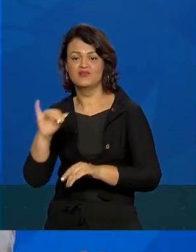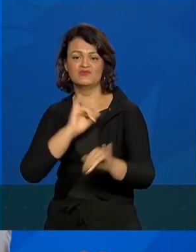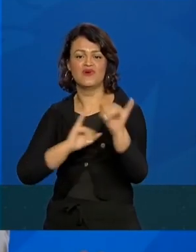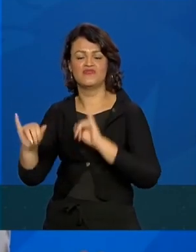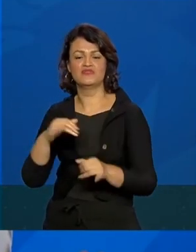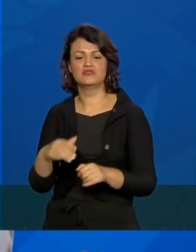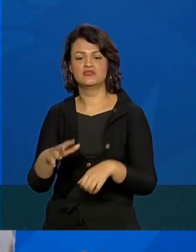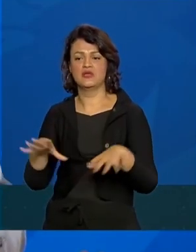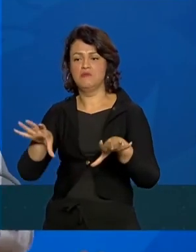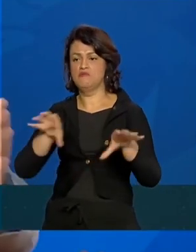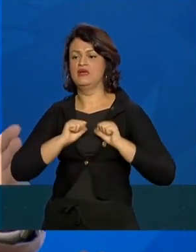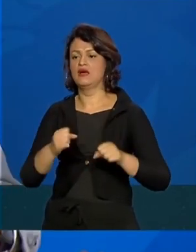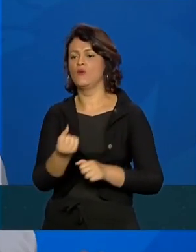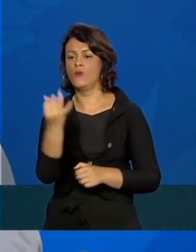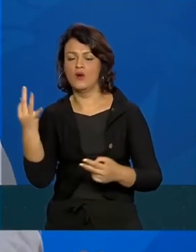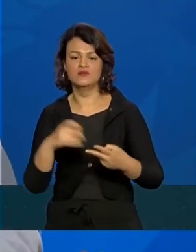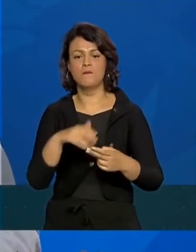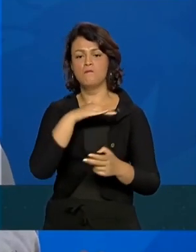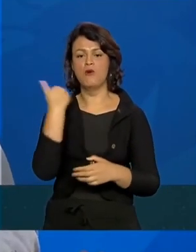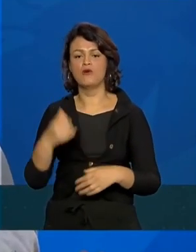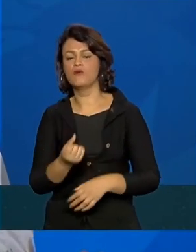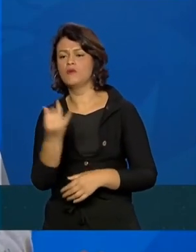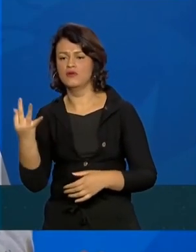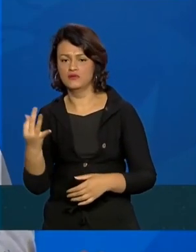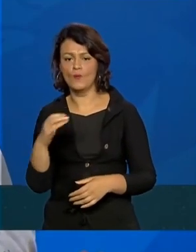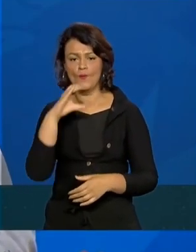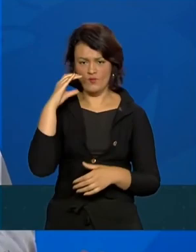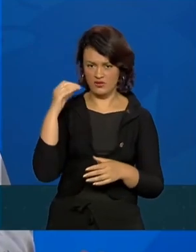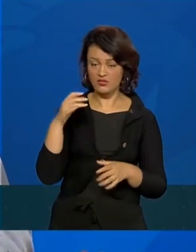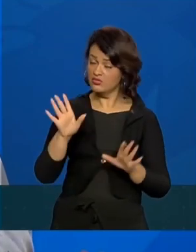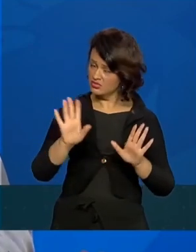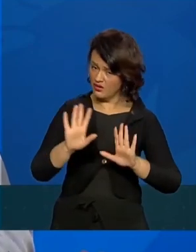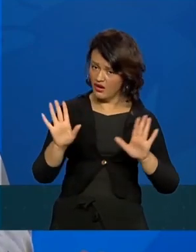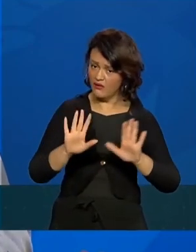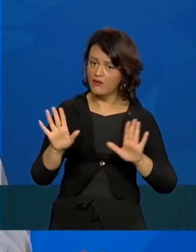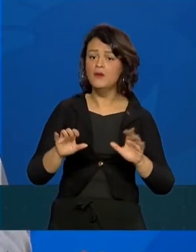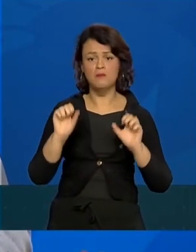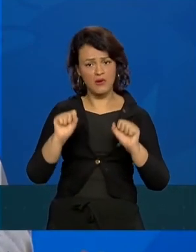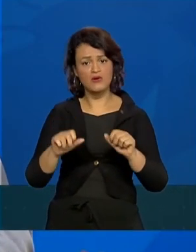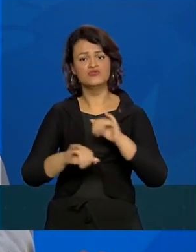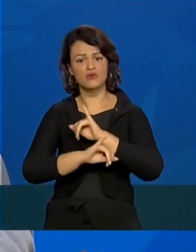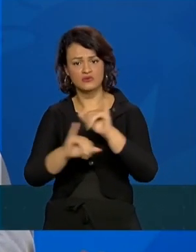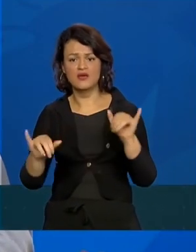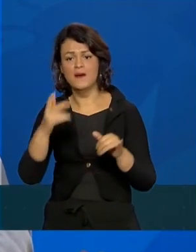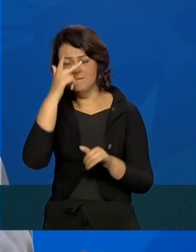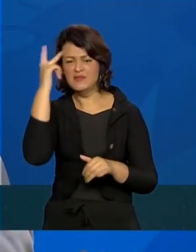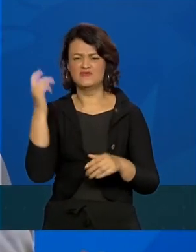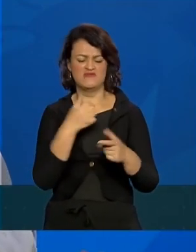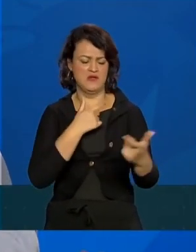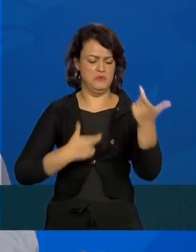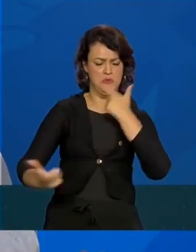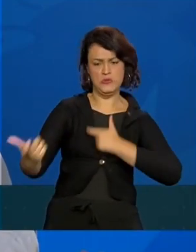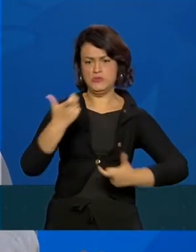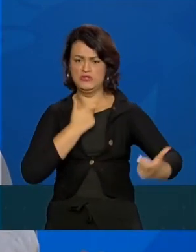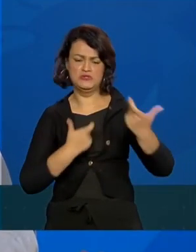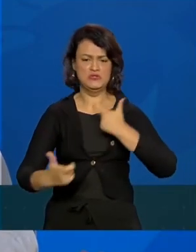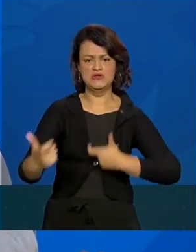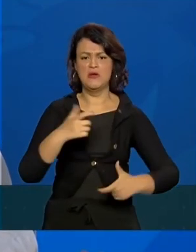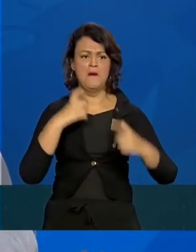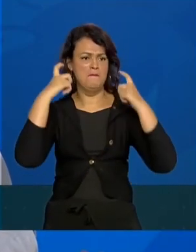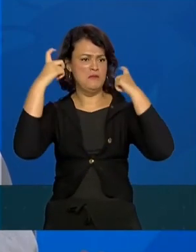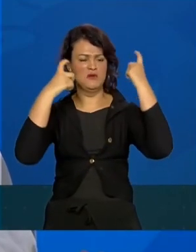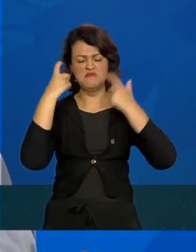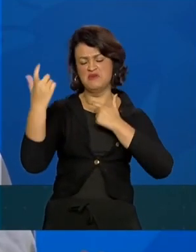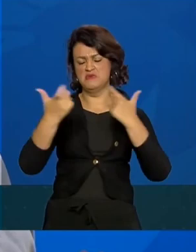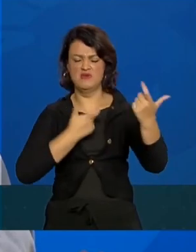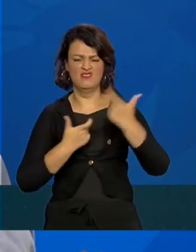Infectados, cento e mil e poucos. Ninguém está dizendo para não divulgar. Fui muito criticado, da outra vez que eu falei isso aqui, não estou preocupado